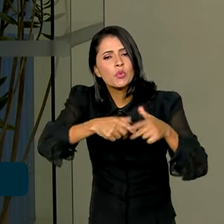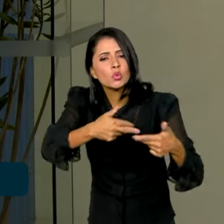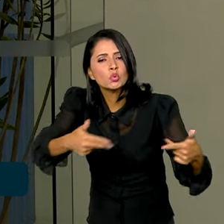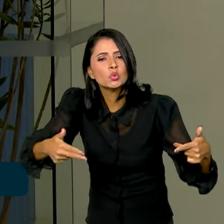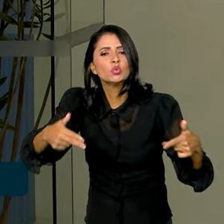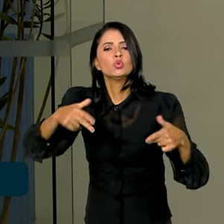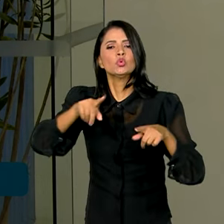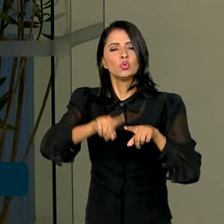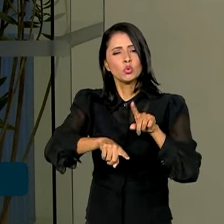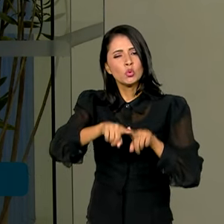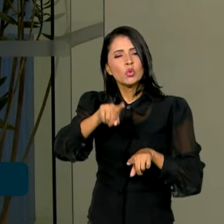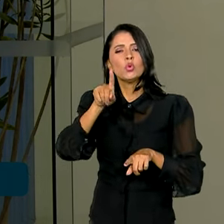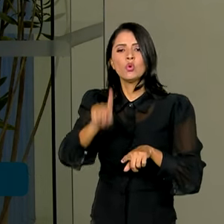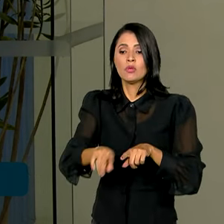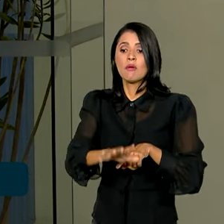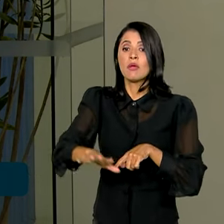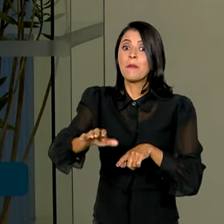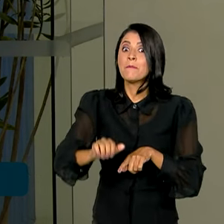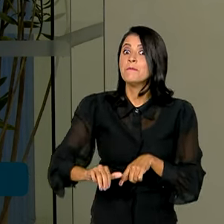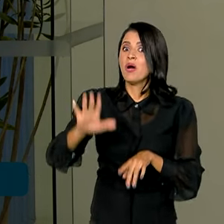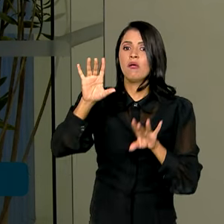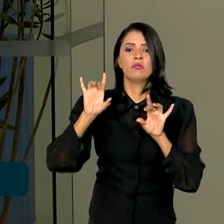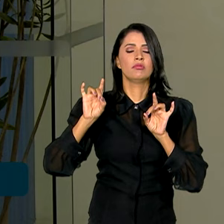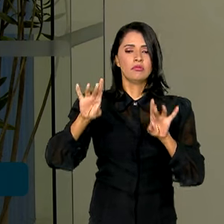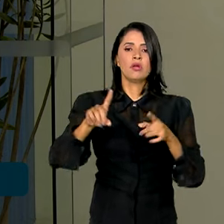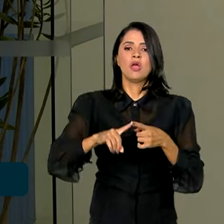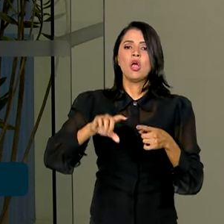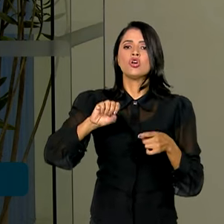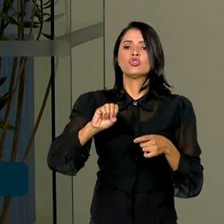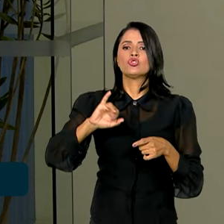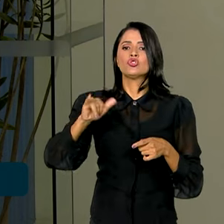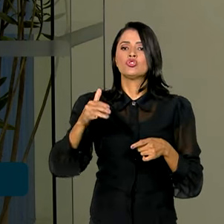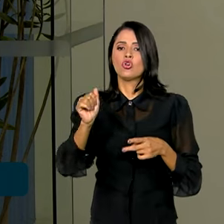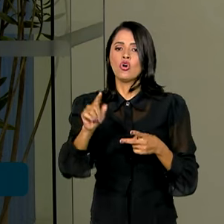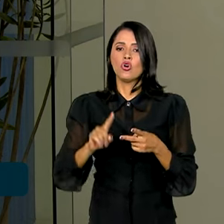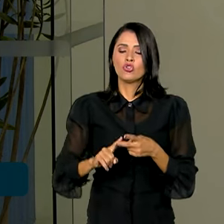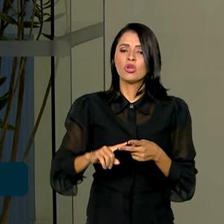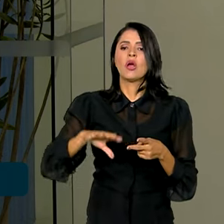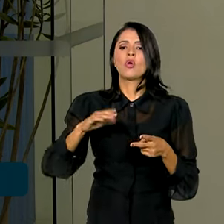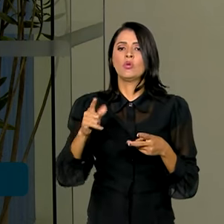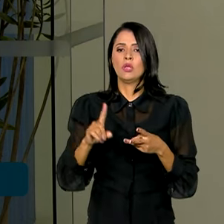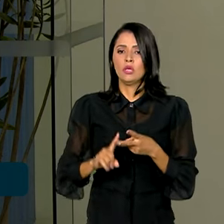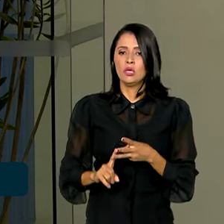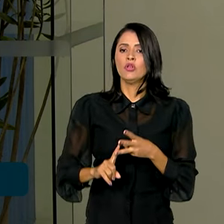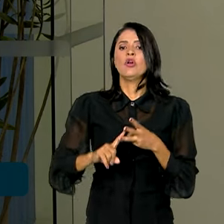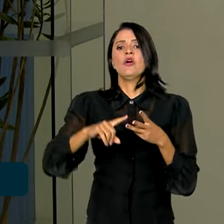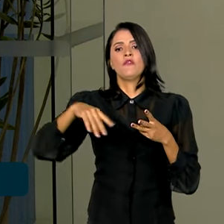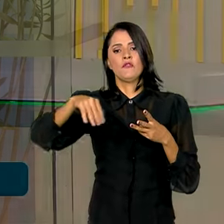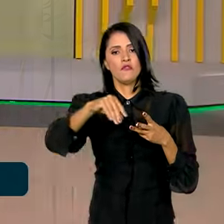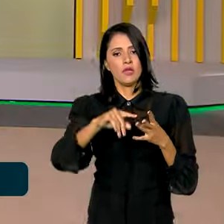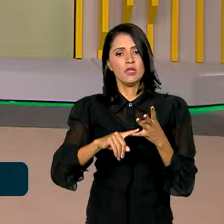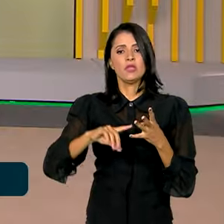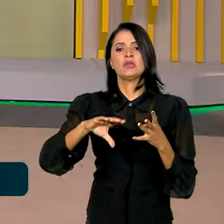setores que mais se destacaram foram o complexo soja, sucro alcooleiro e farinha e cereais, Pablo. Notícia boa.